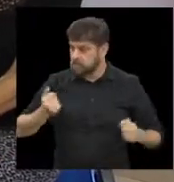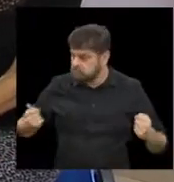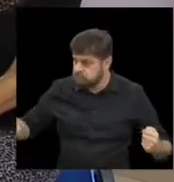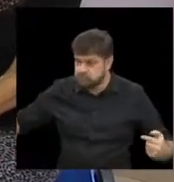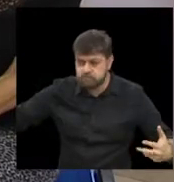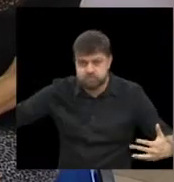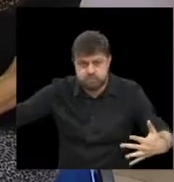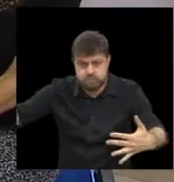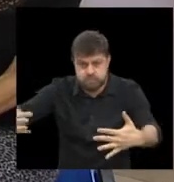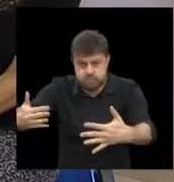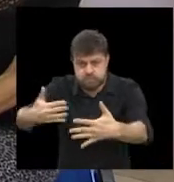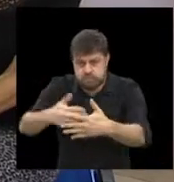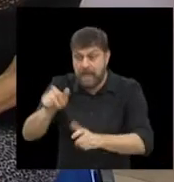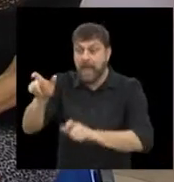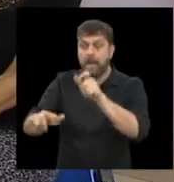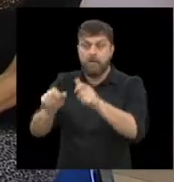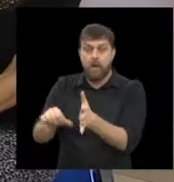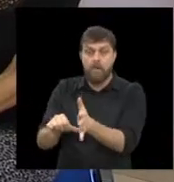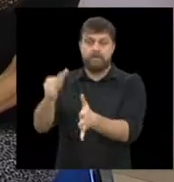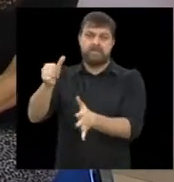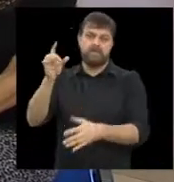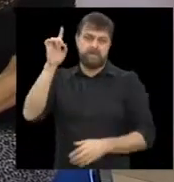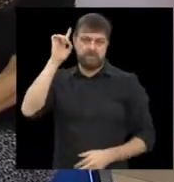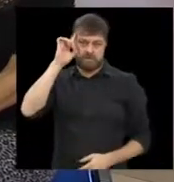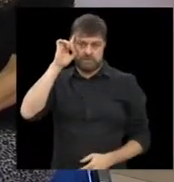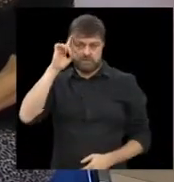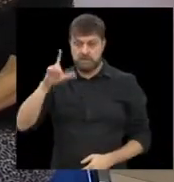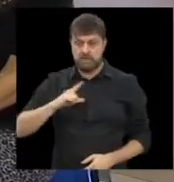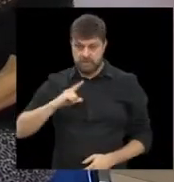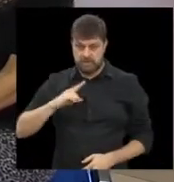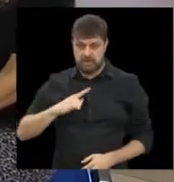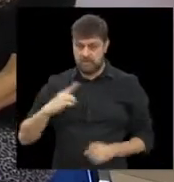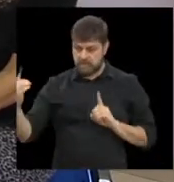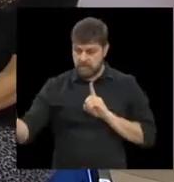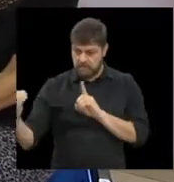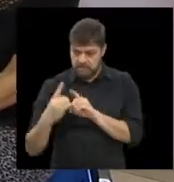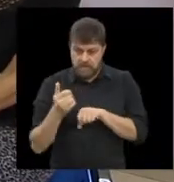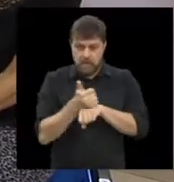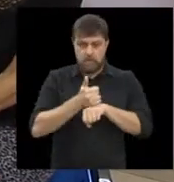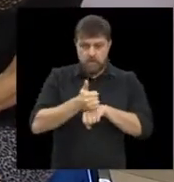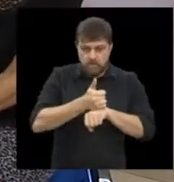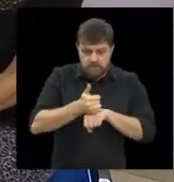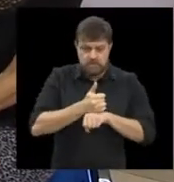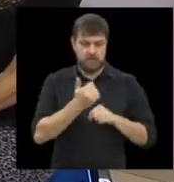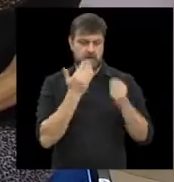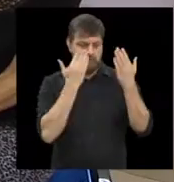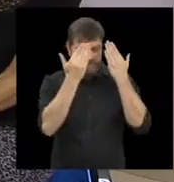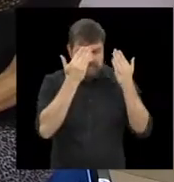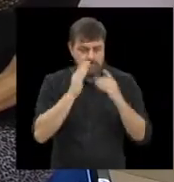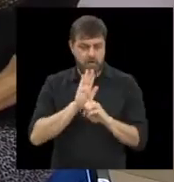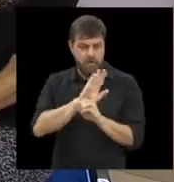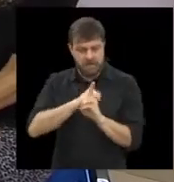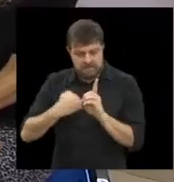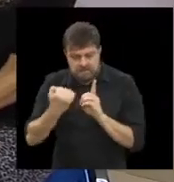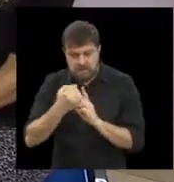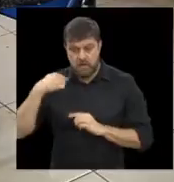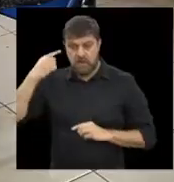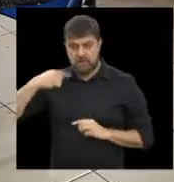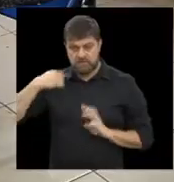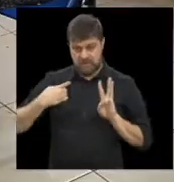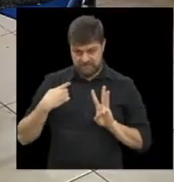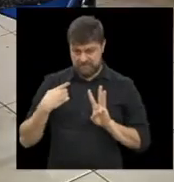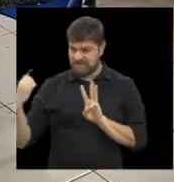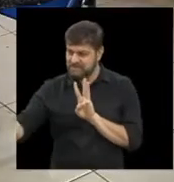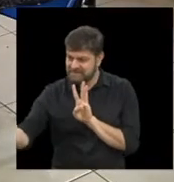vez. Aqui é feito um acolhimento interdisciplinar. Tem o psicólogo, o assistente social e o advogado que acolhem essas pessoas.